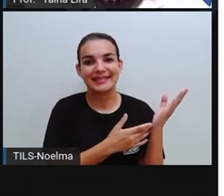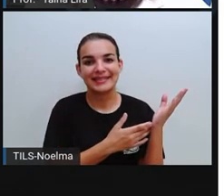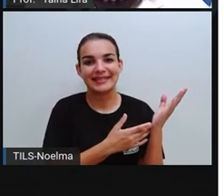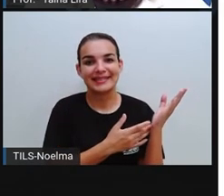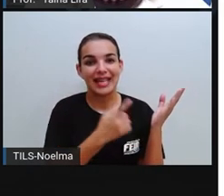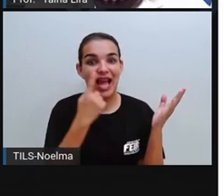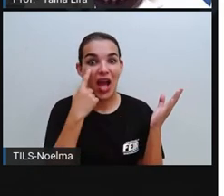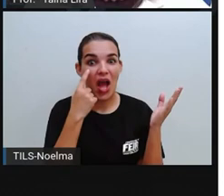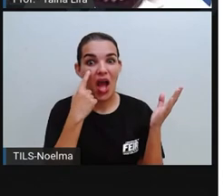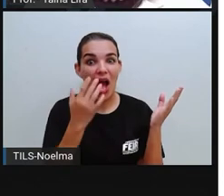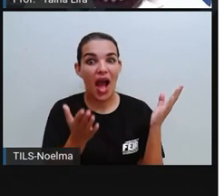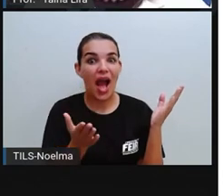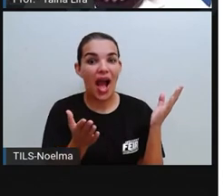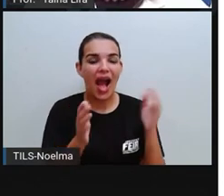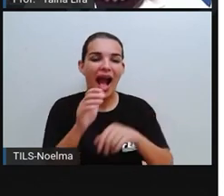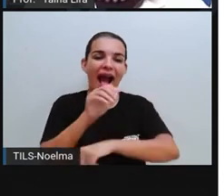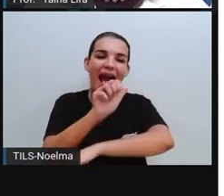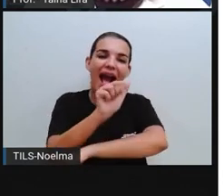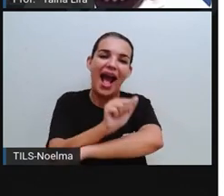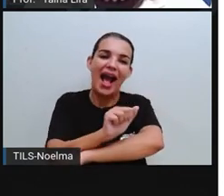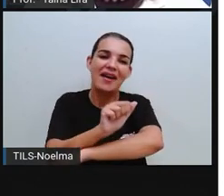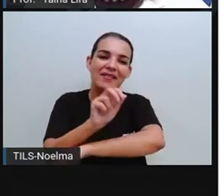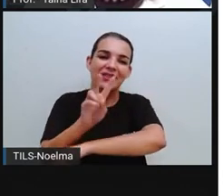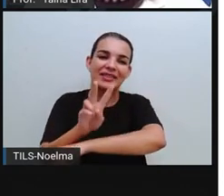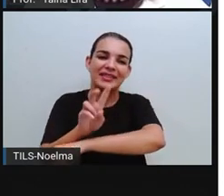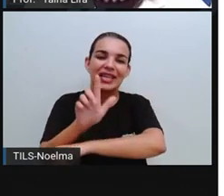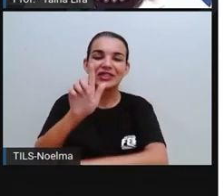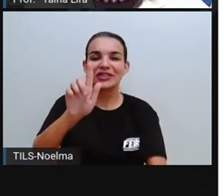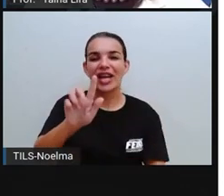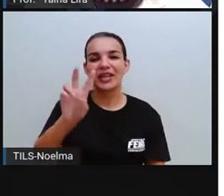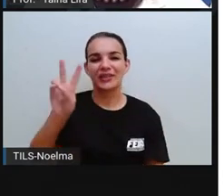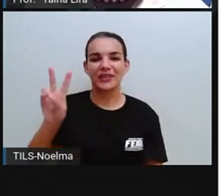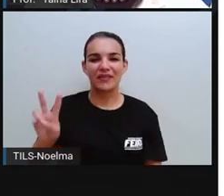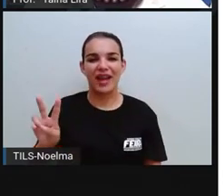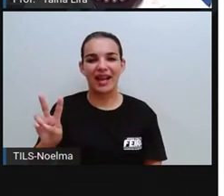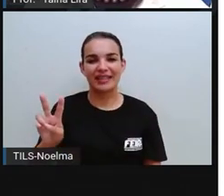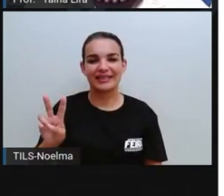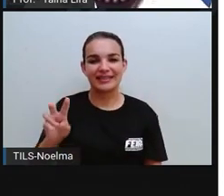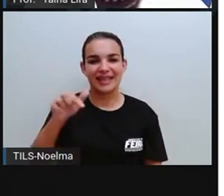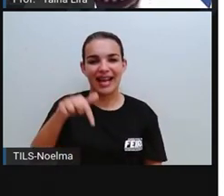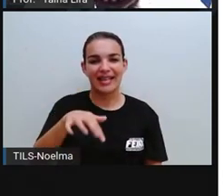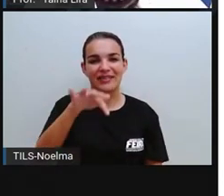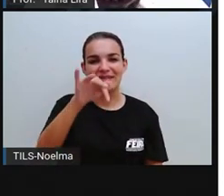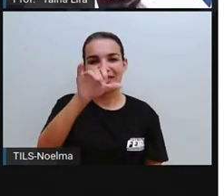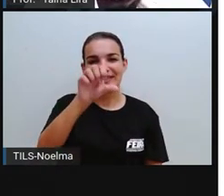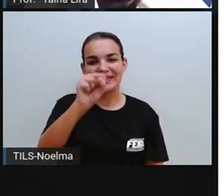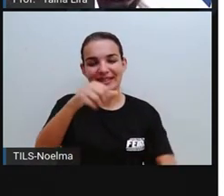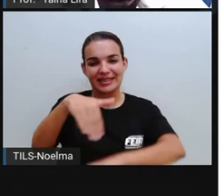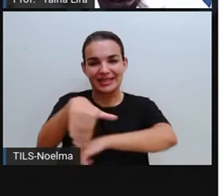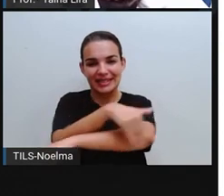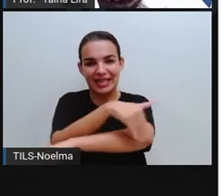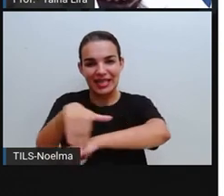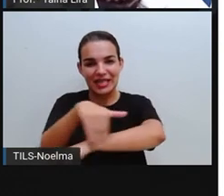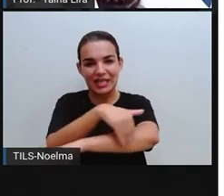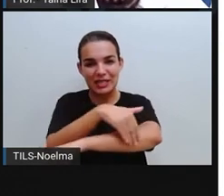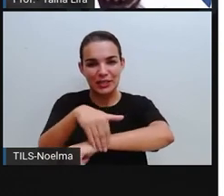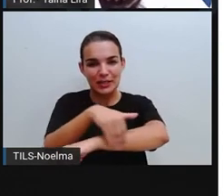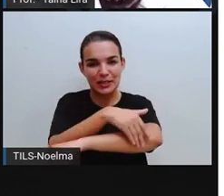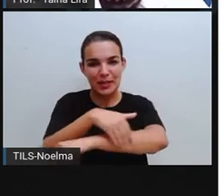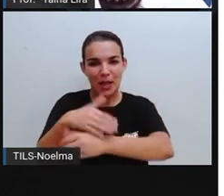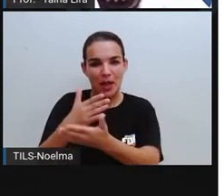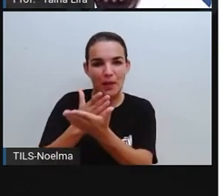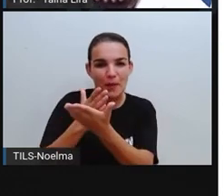Olha lá. É a avenida, ó. Getúlio Vargas. É ali a parte, né,